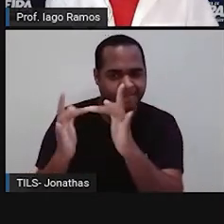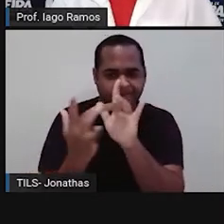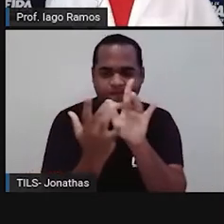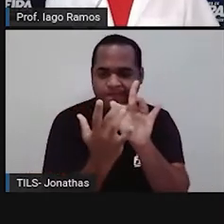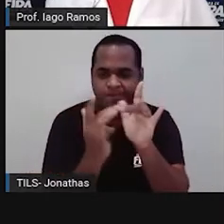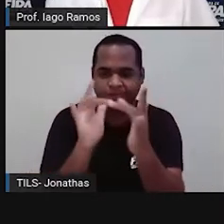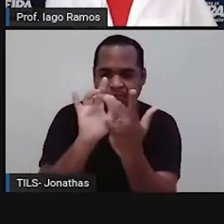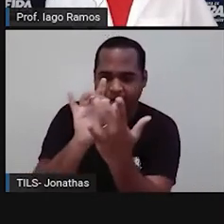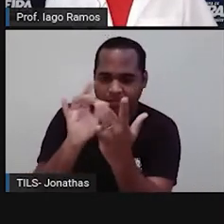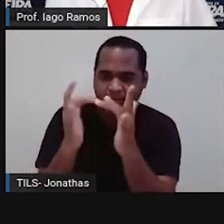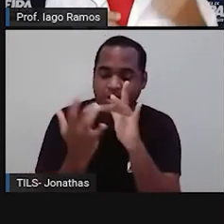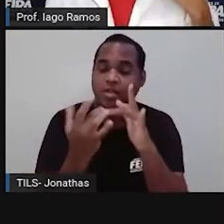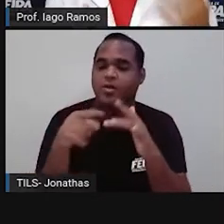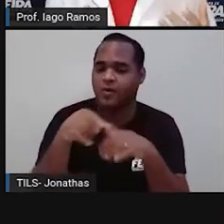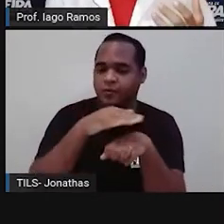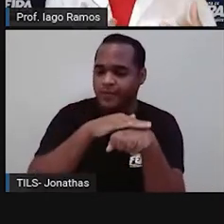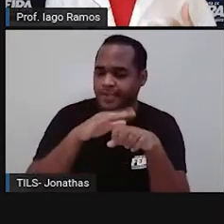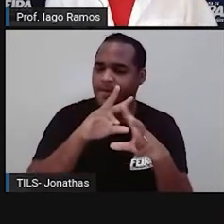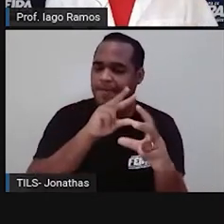conversar, tá bom?